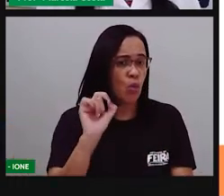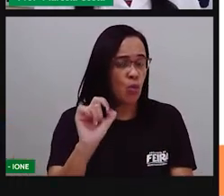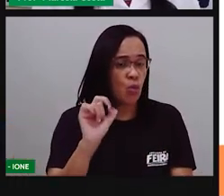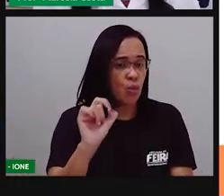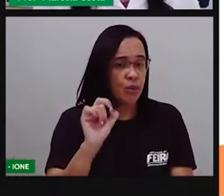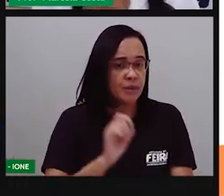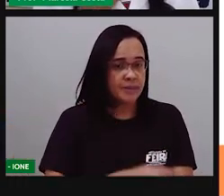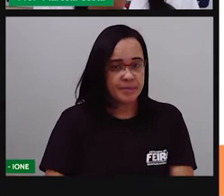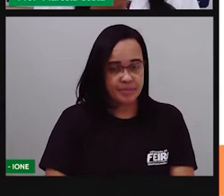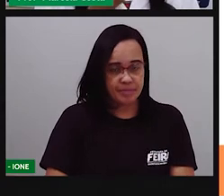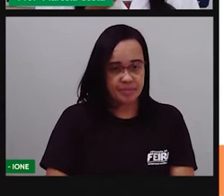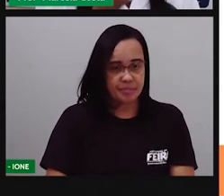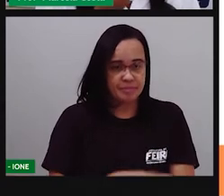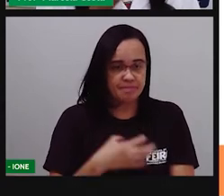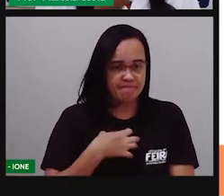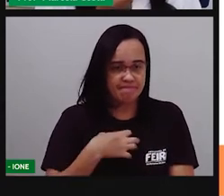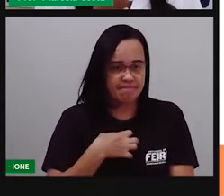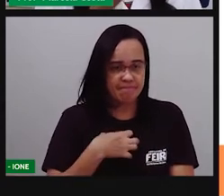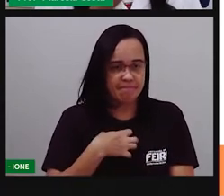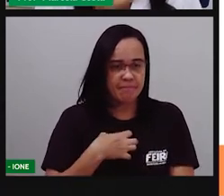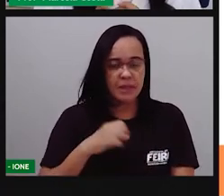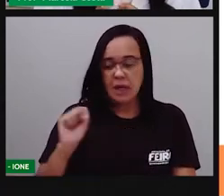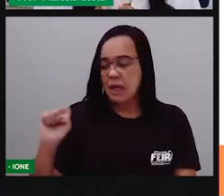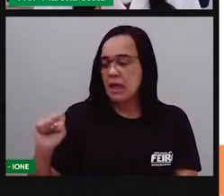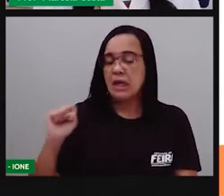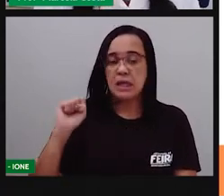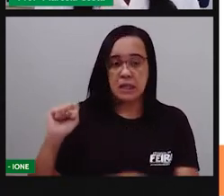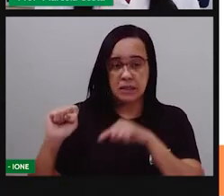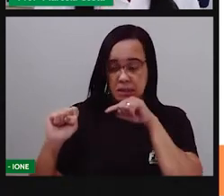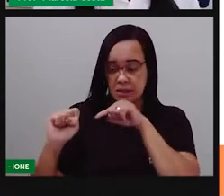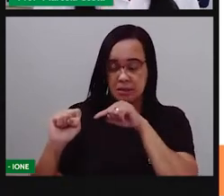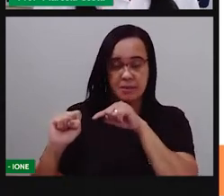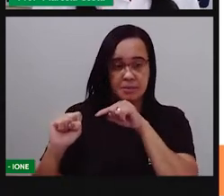Você vê o som do sí, né? Saco.